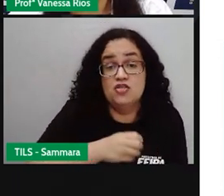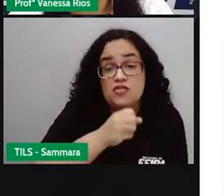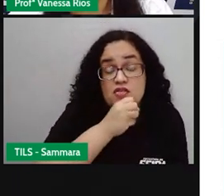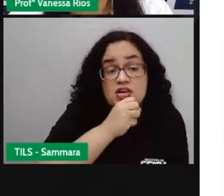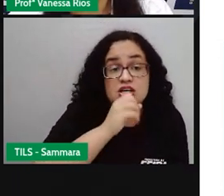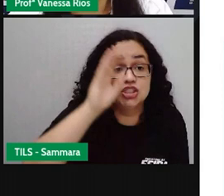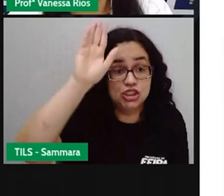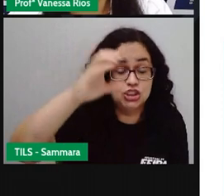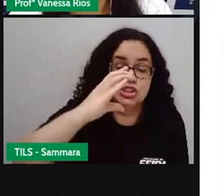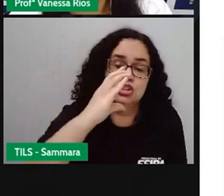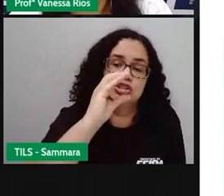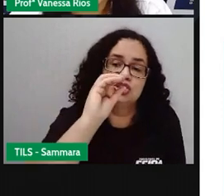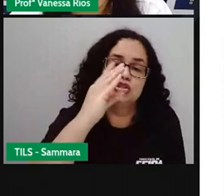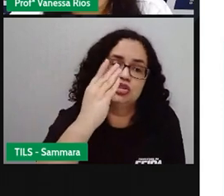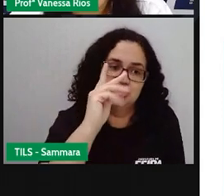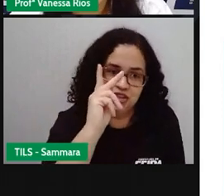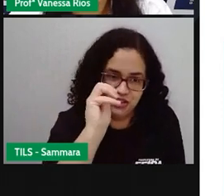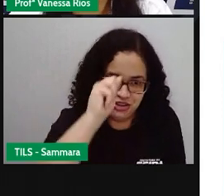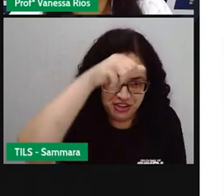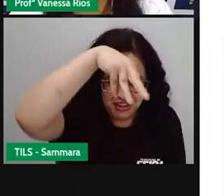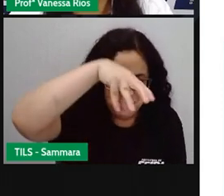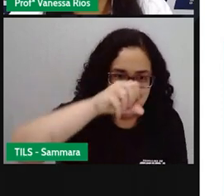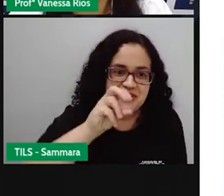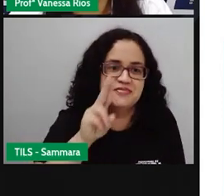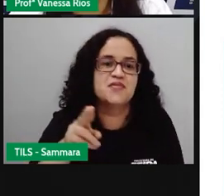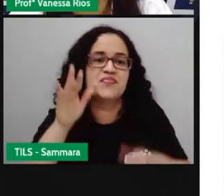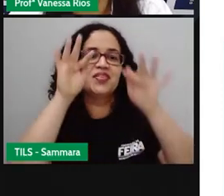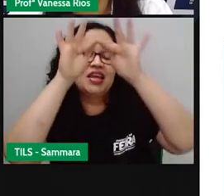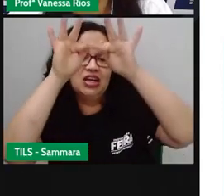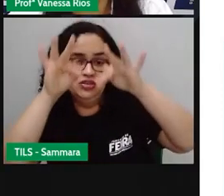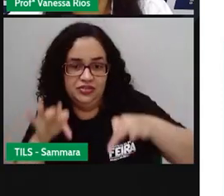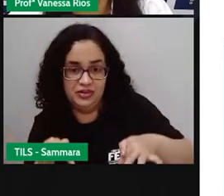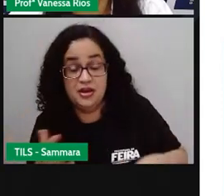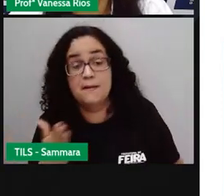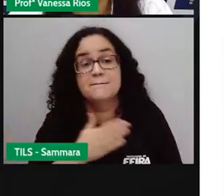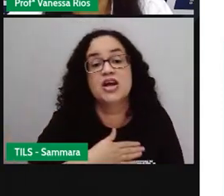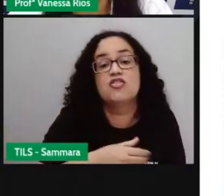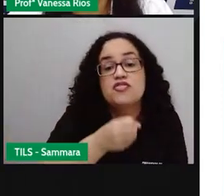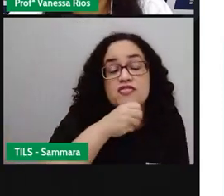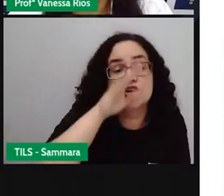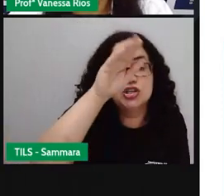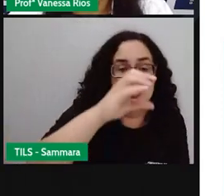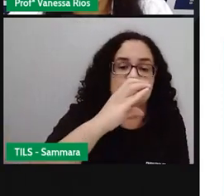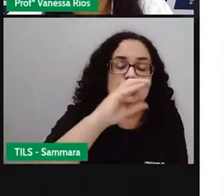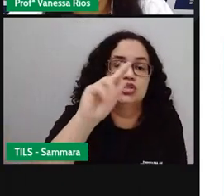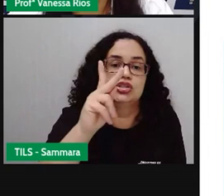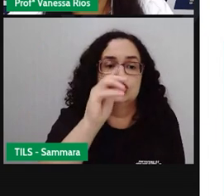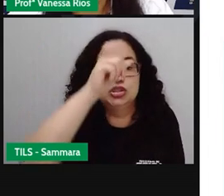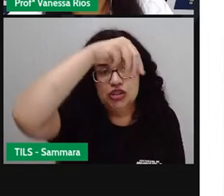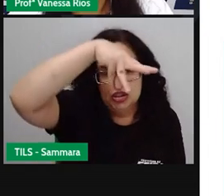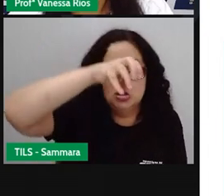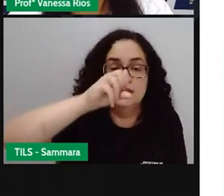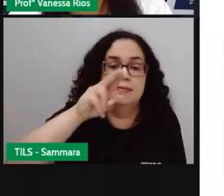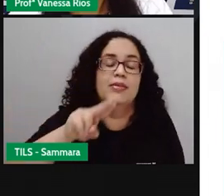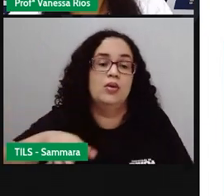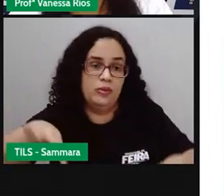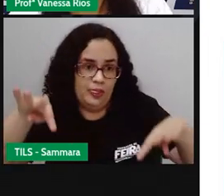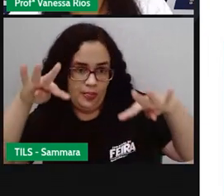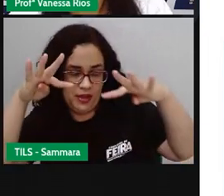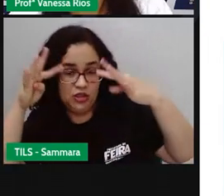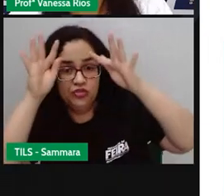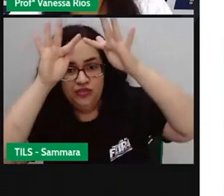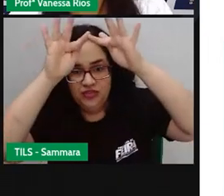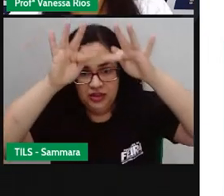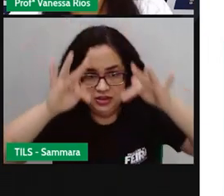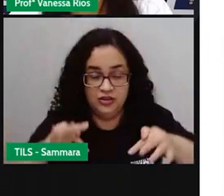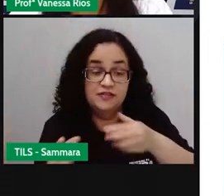Minha avó me chamou. Olha só a finalização. Minha avó me chamou. Prestem bastante atenção no